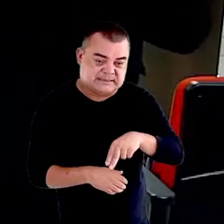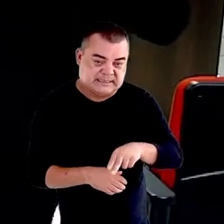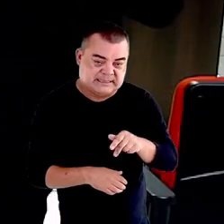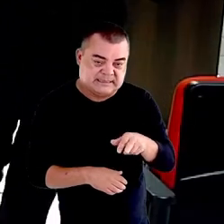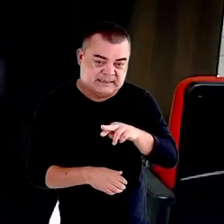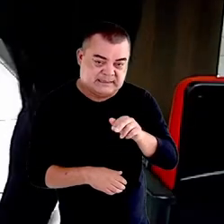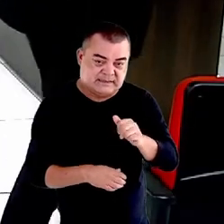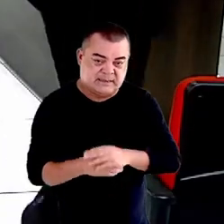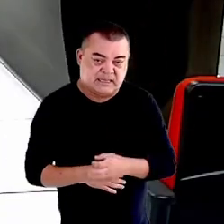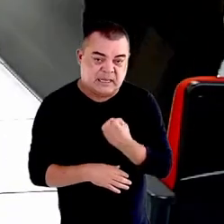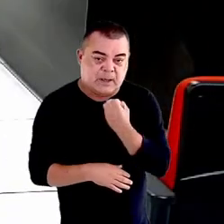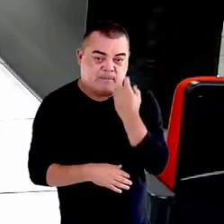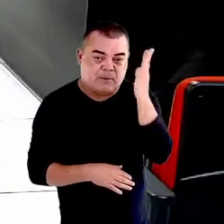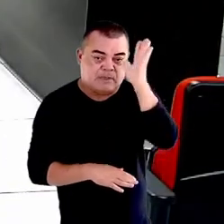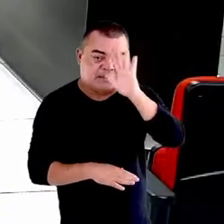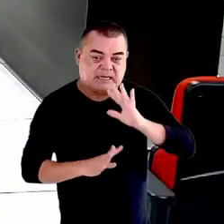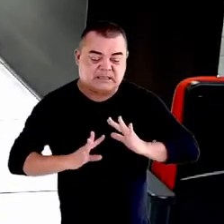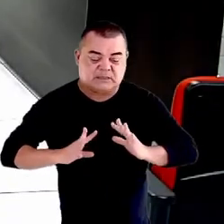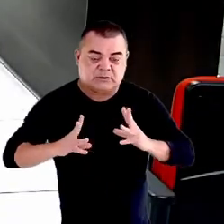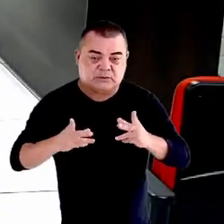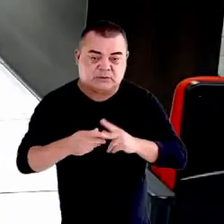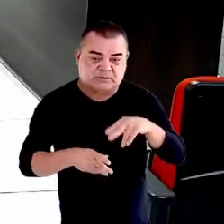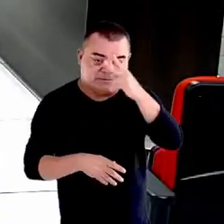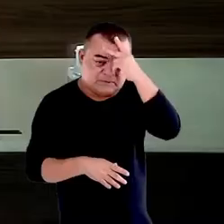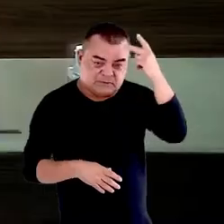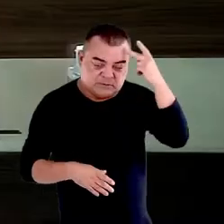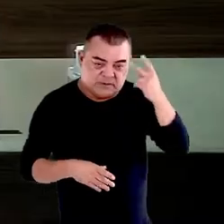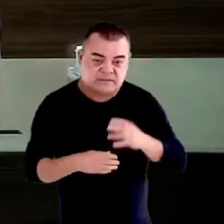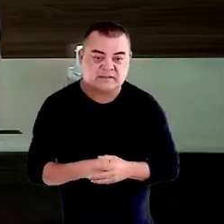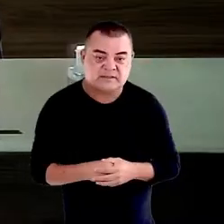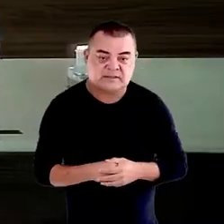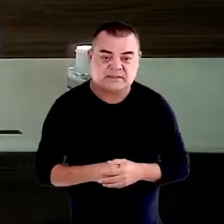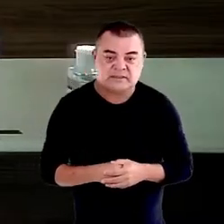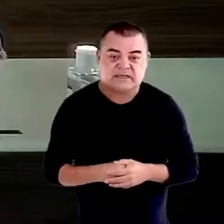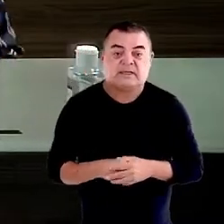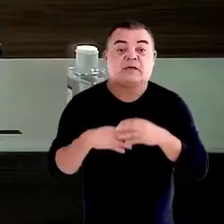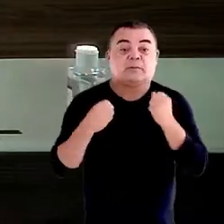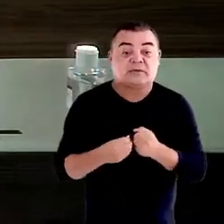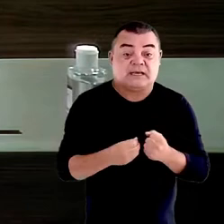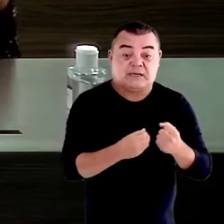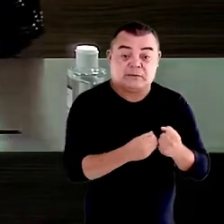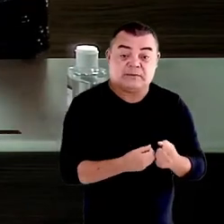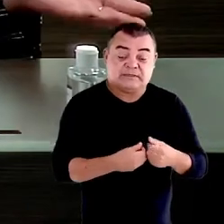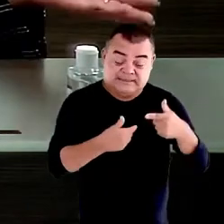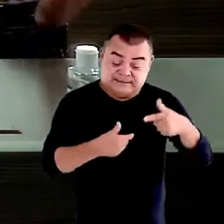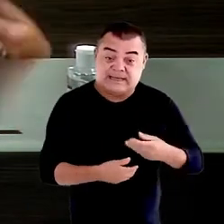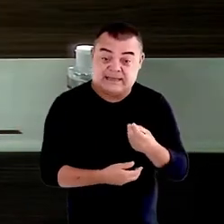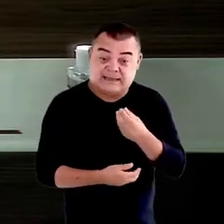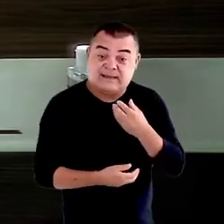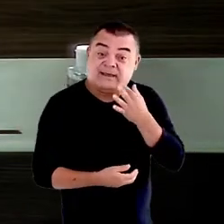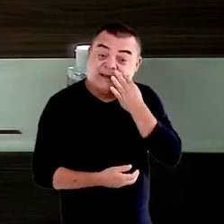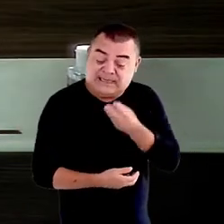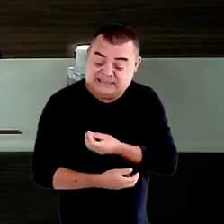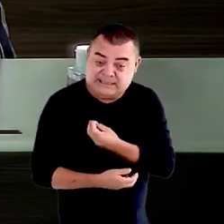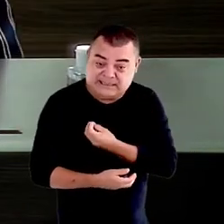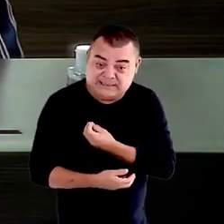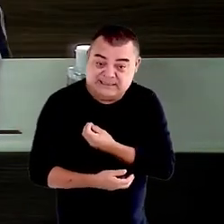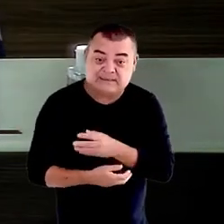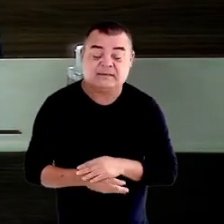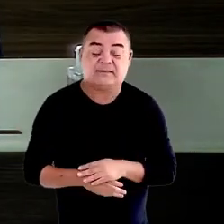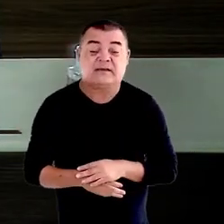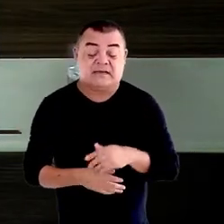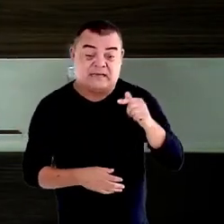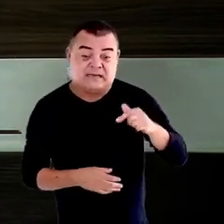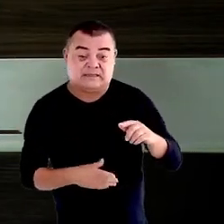Boa tarde a todas as pessoas que resolverão e puderam estar aqui presentes, seja aqui mesmo nessa